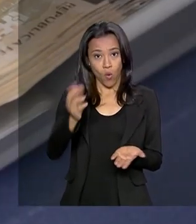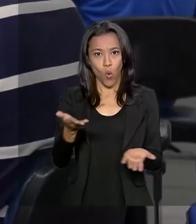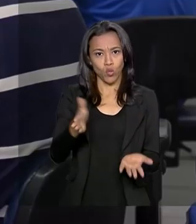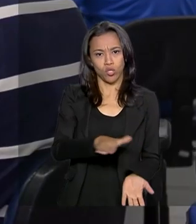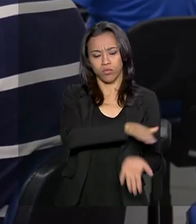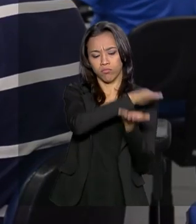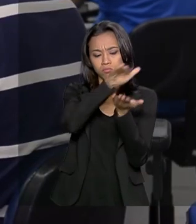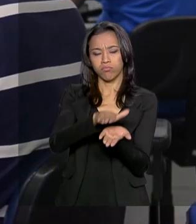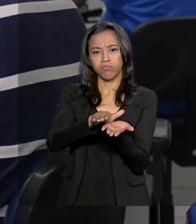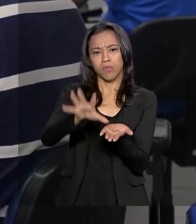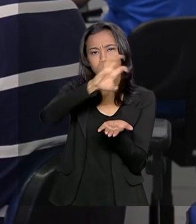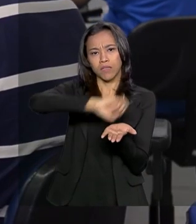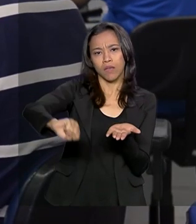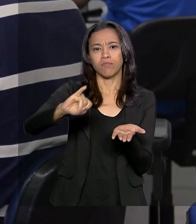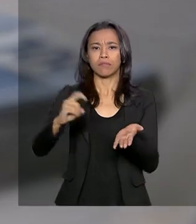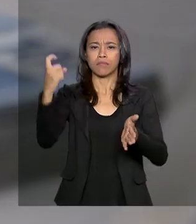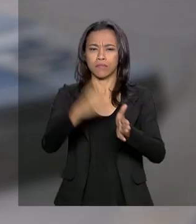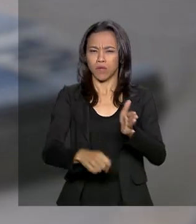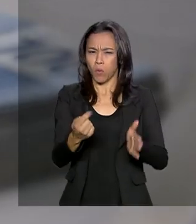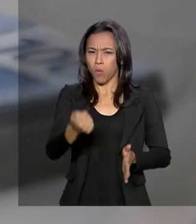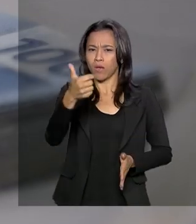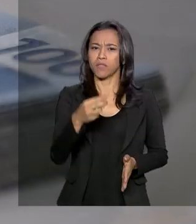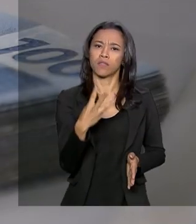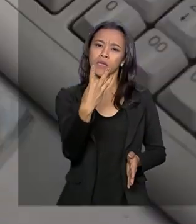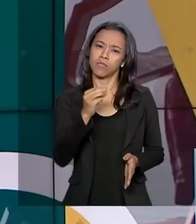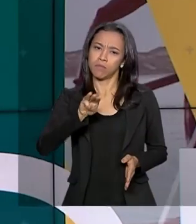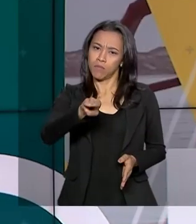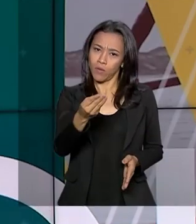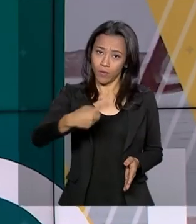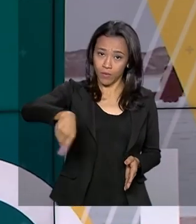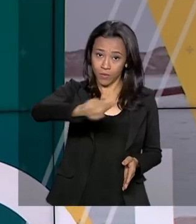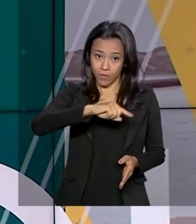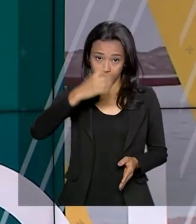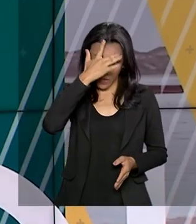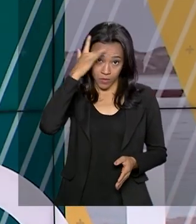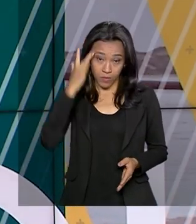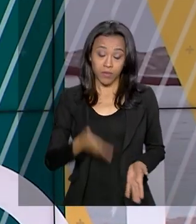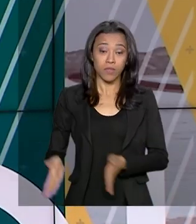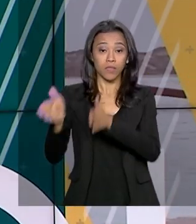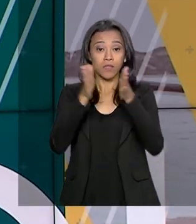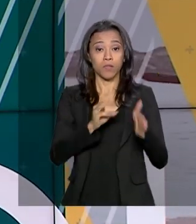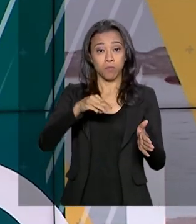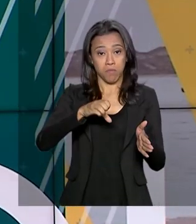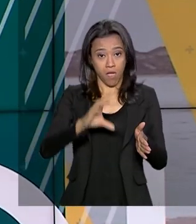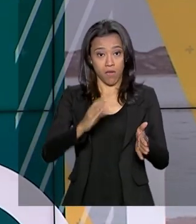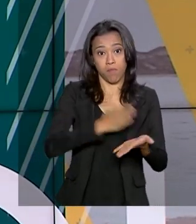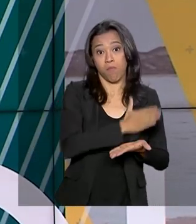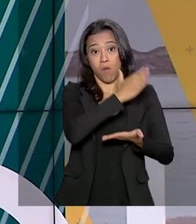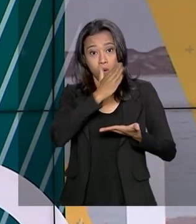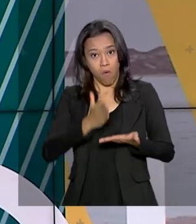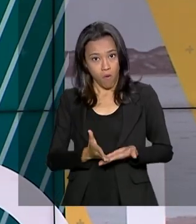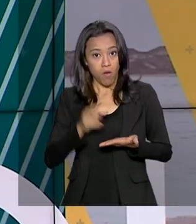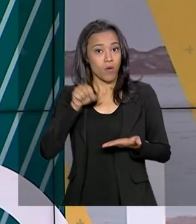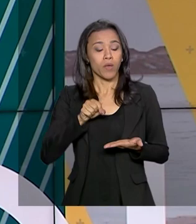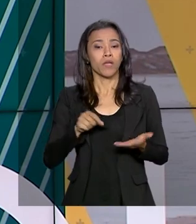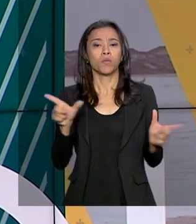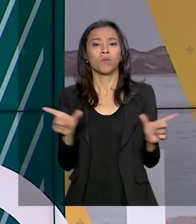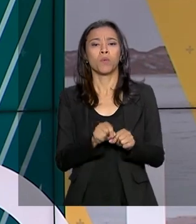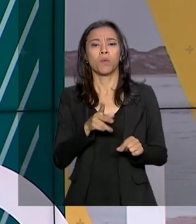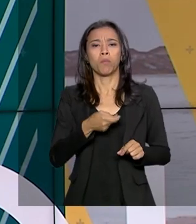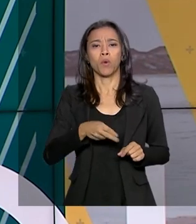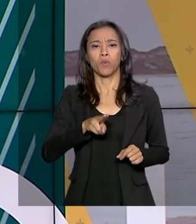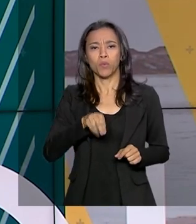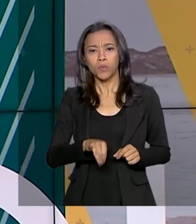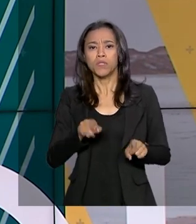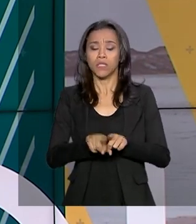Imposto de Renda a quase 3 milhões de contribuintes. Ministério da Educação prorroga prazos do Prouni e do Fies, depois